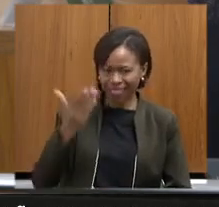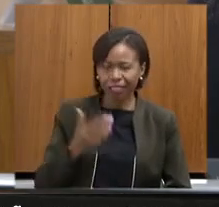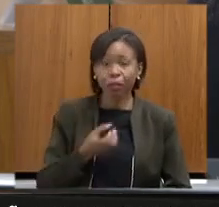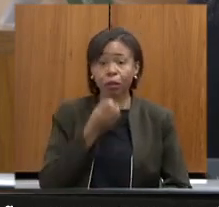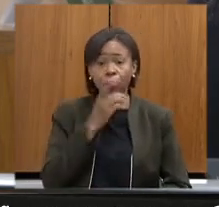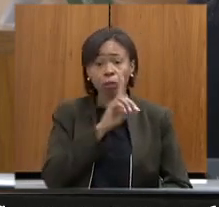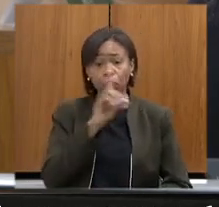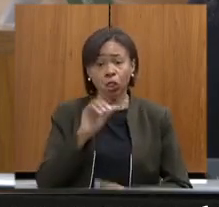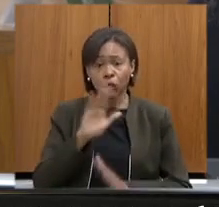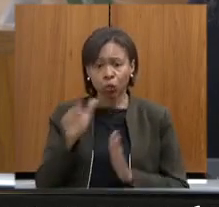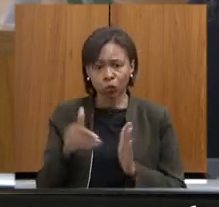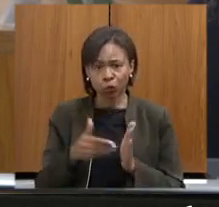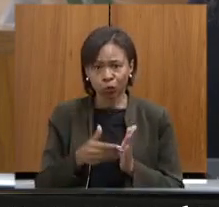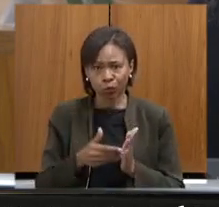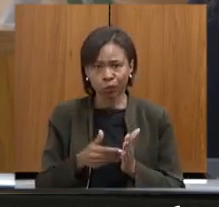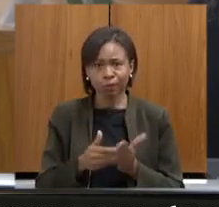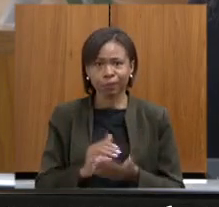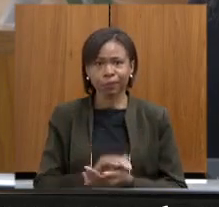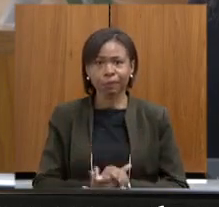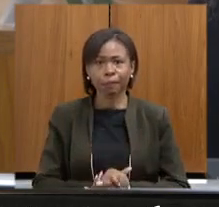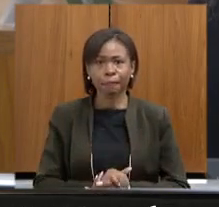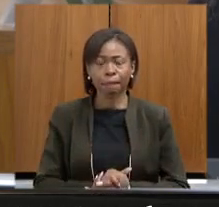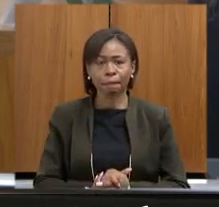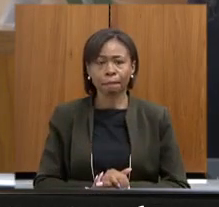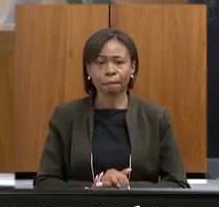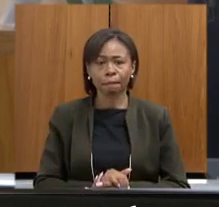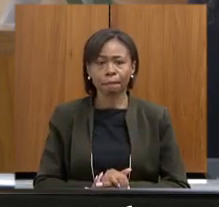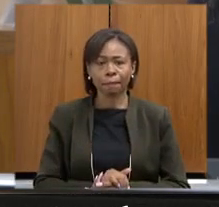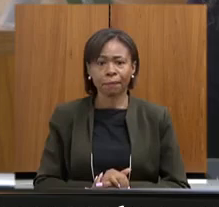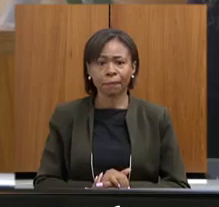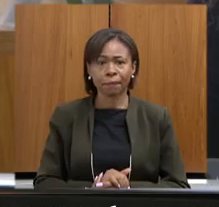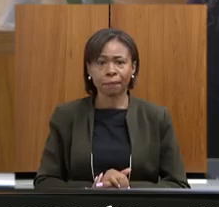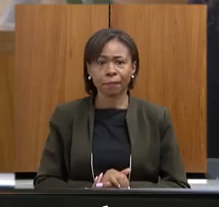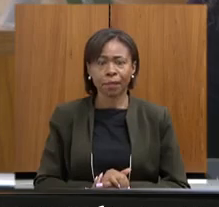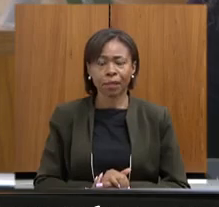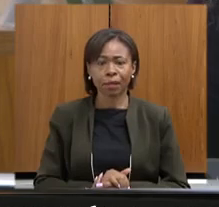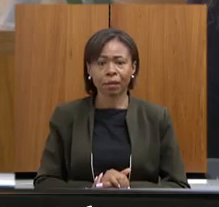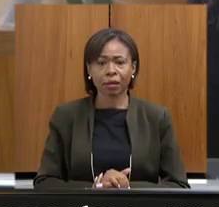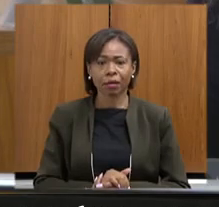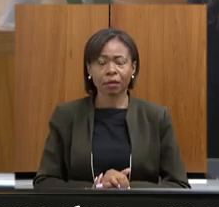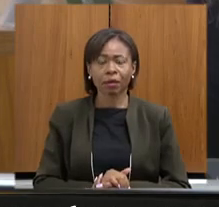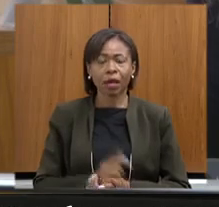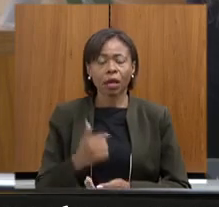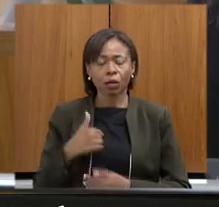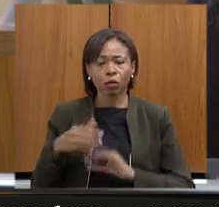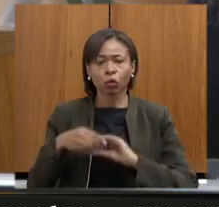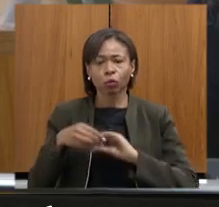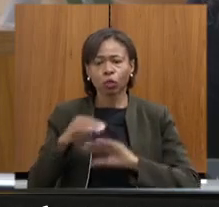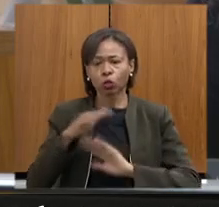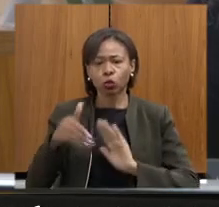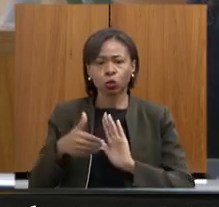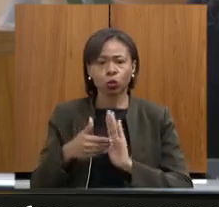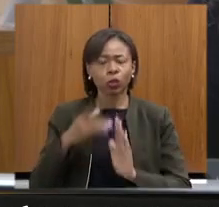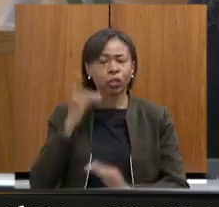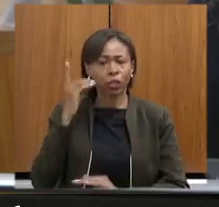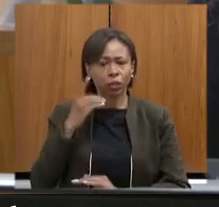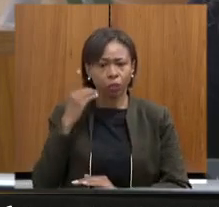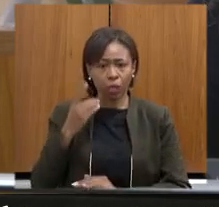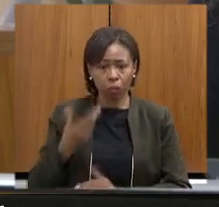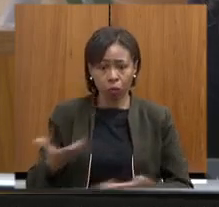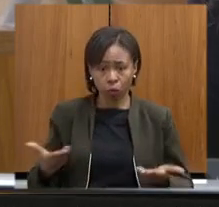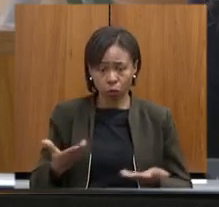todos na pessoa do presidente Noraldino cumprimento todos os deputados e deputadas presentes na reunião